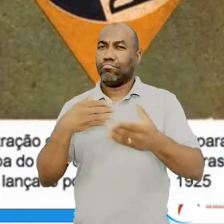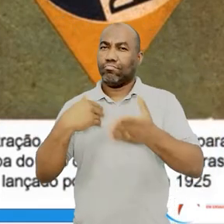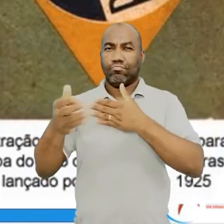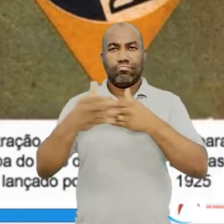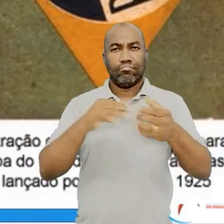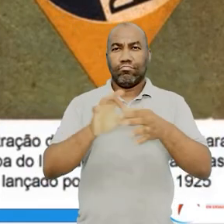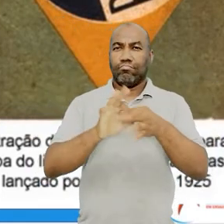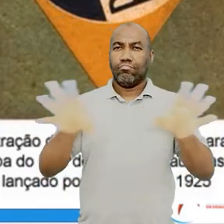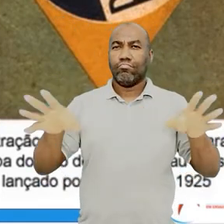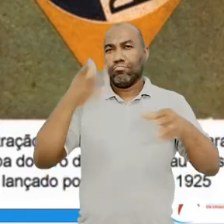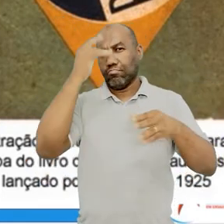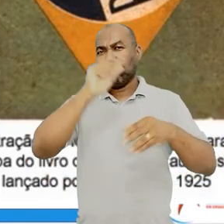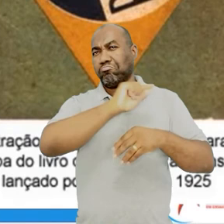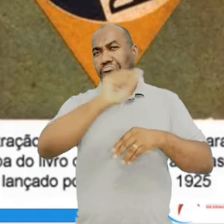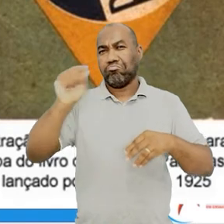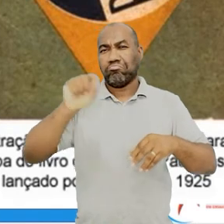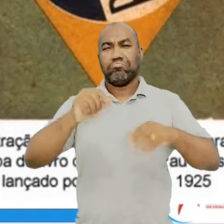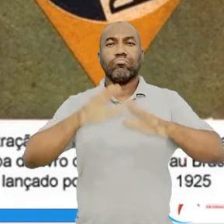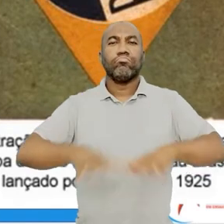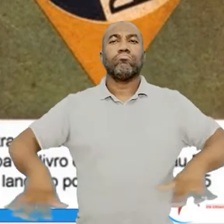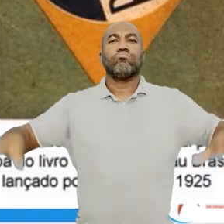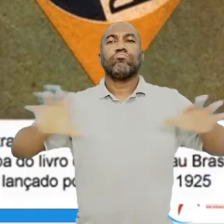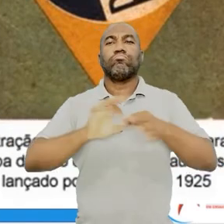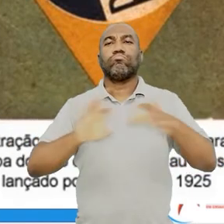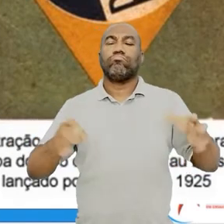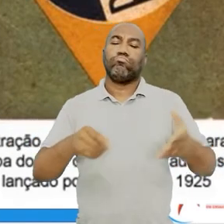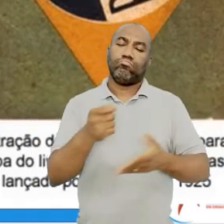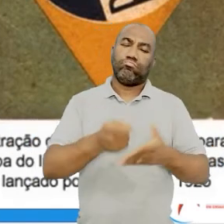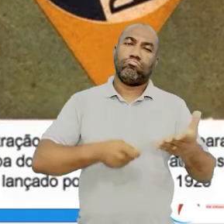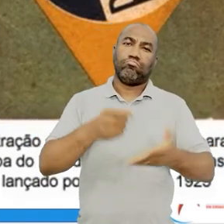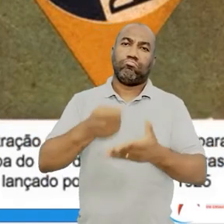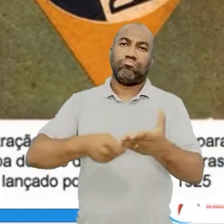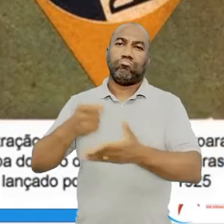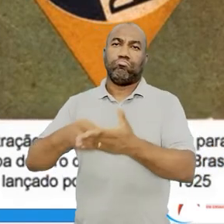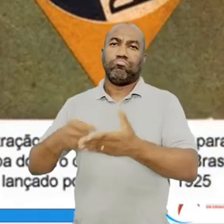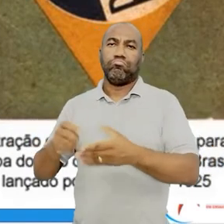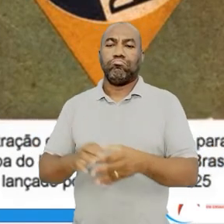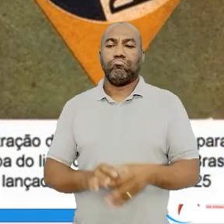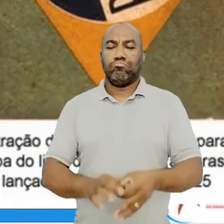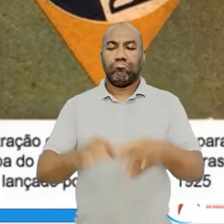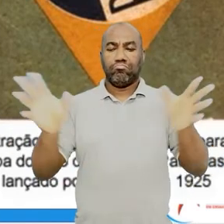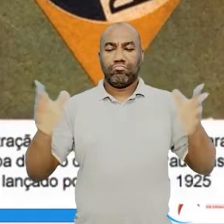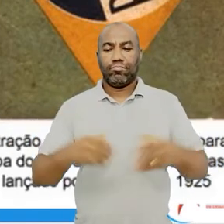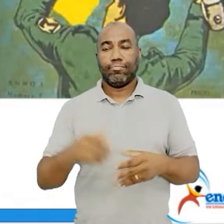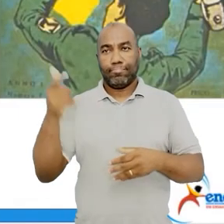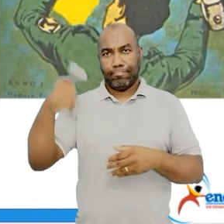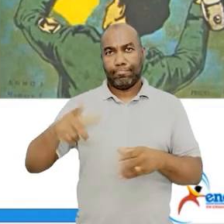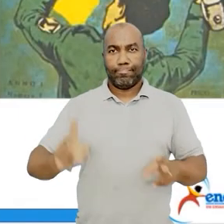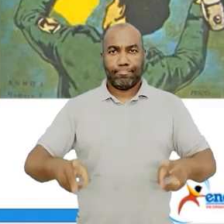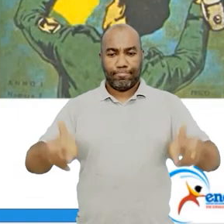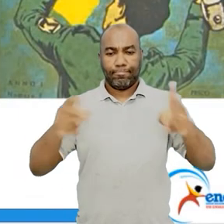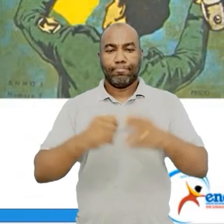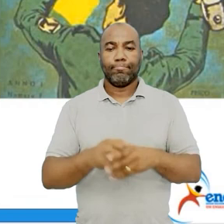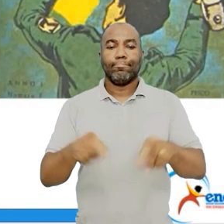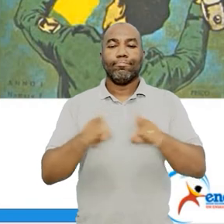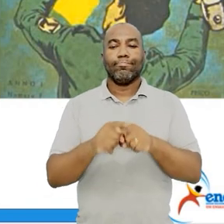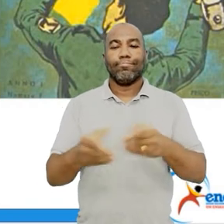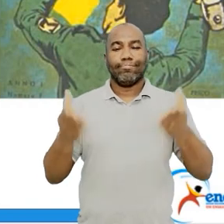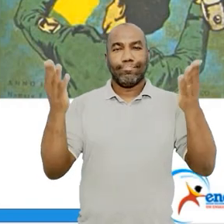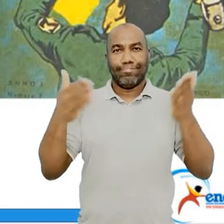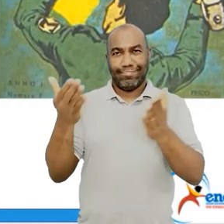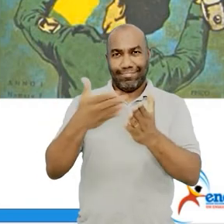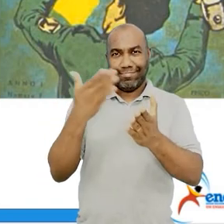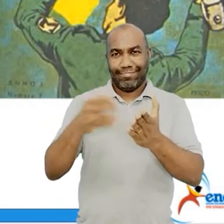no tema da redação do ano passado. Mas conhecimento nunca é demais. Vamos adiante? A próxima